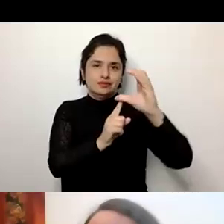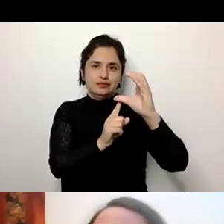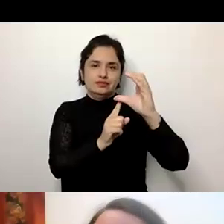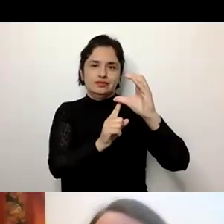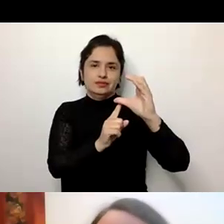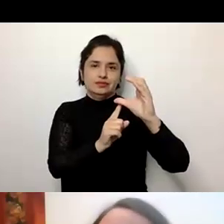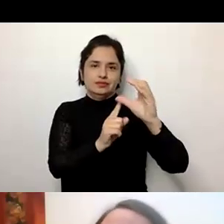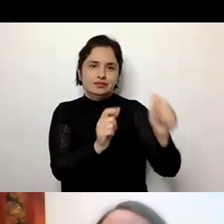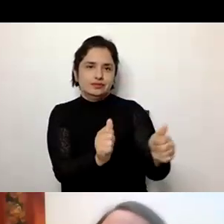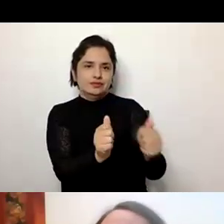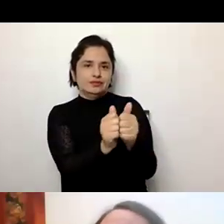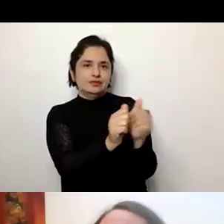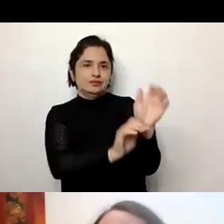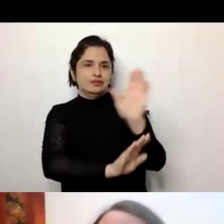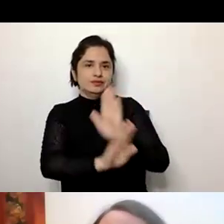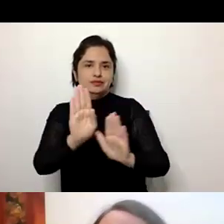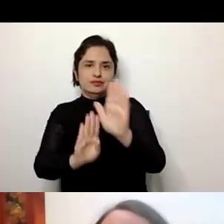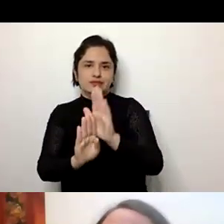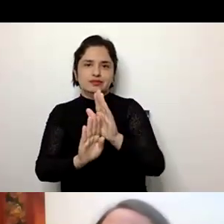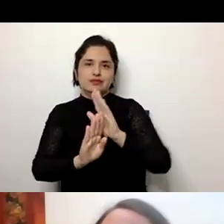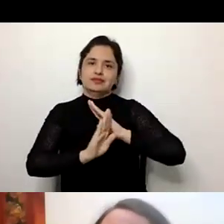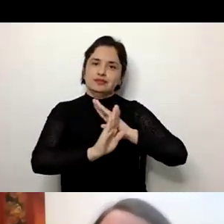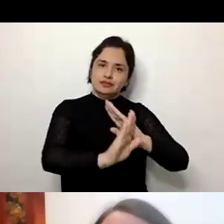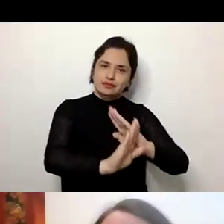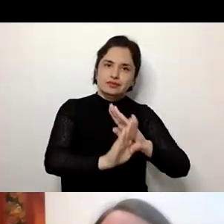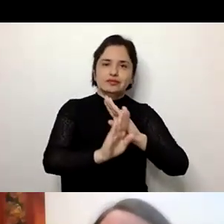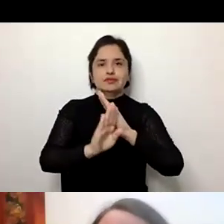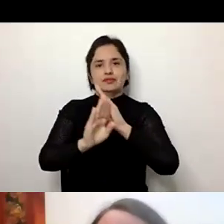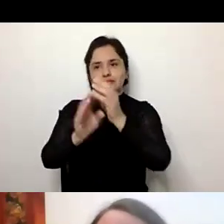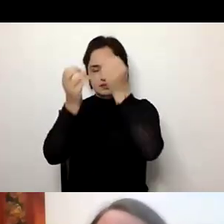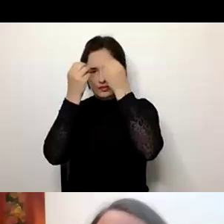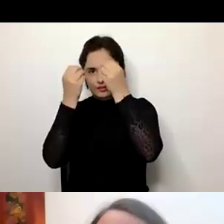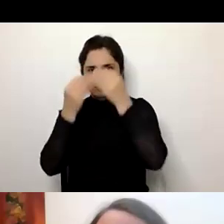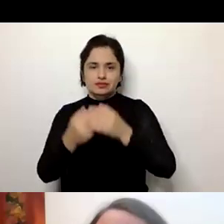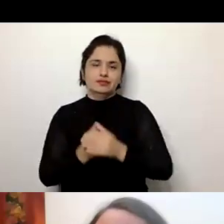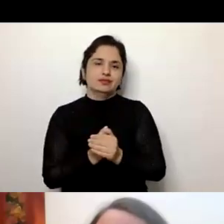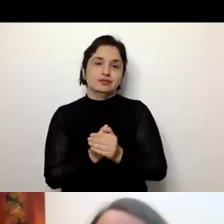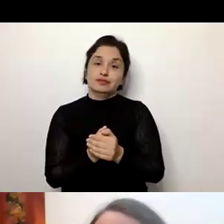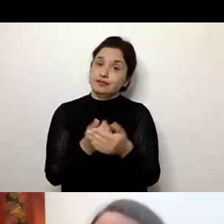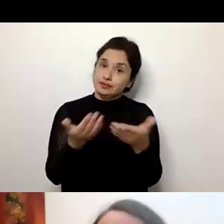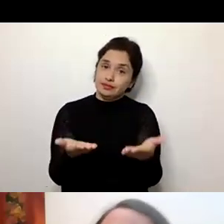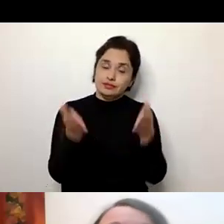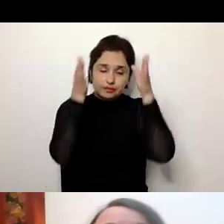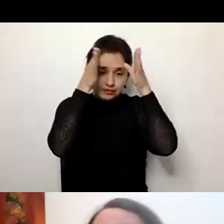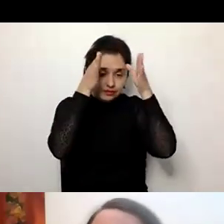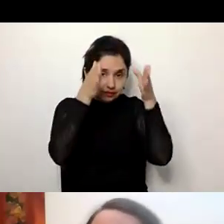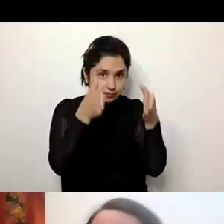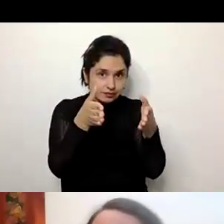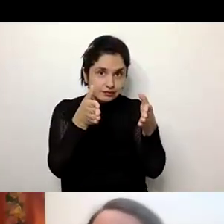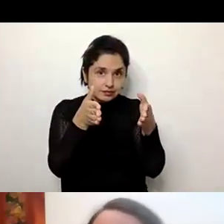do co-cuidado e da prevenção e da formação então aí estamos pondendo certo